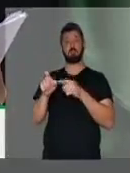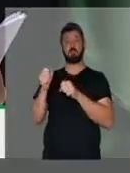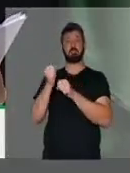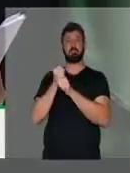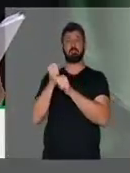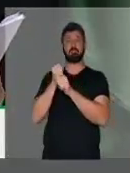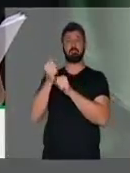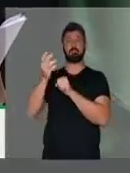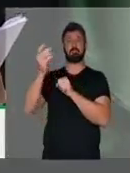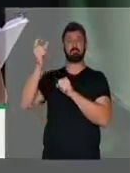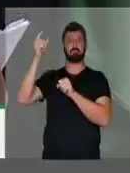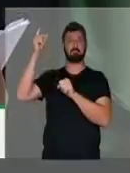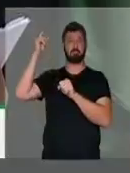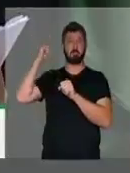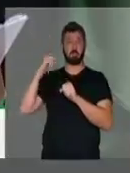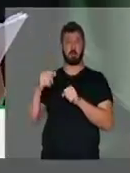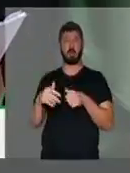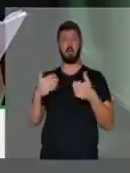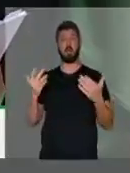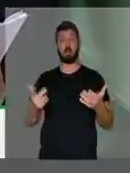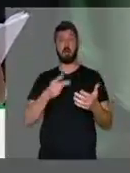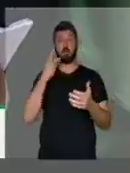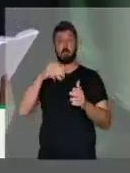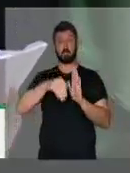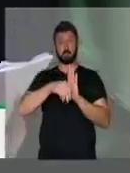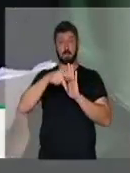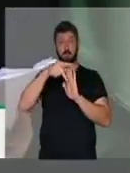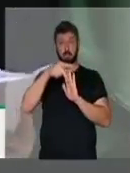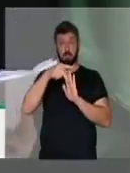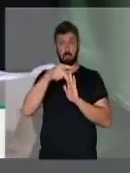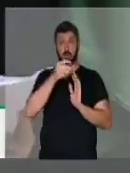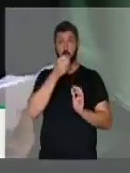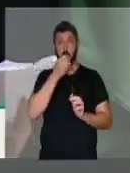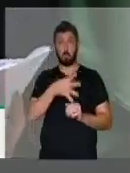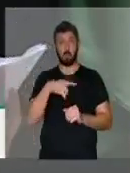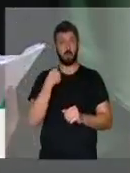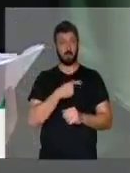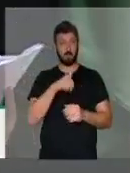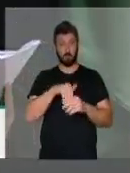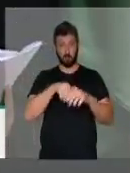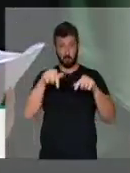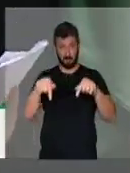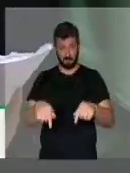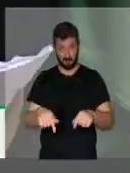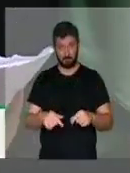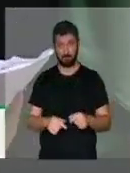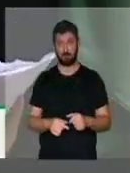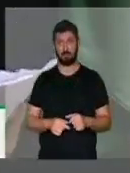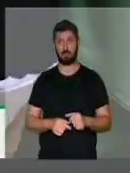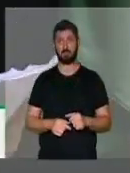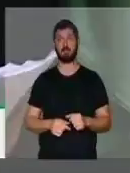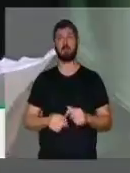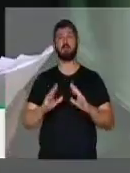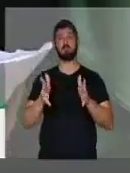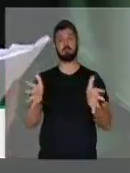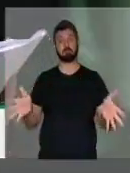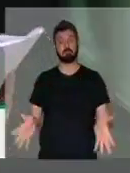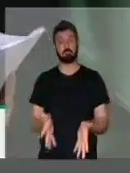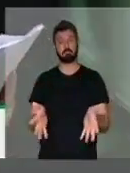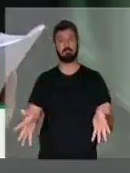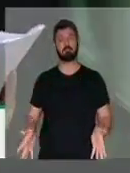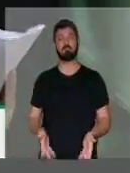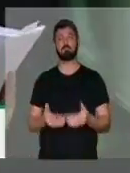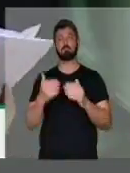muito tempo. E a chamada MP do bem que nós votamos aqui já dá estímulo,